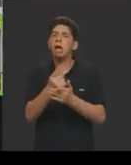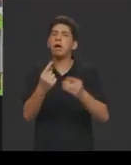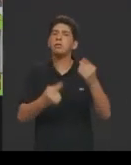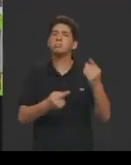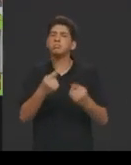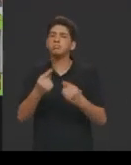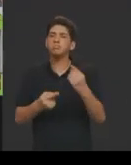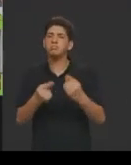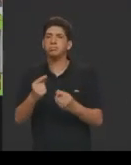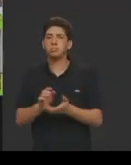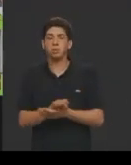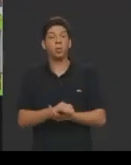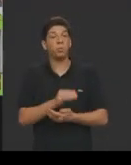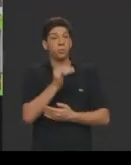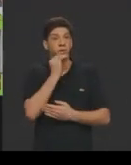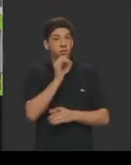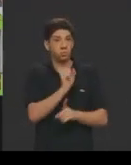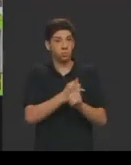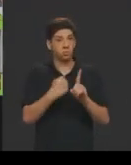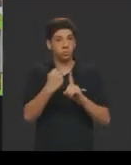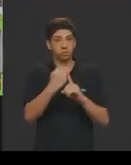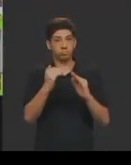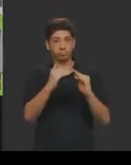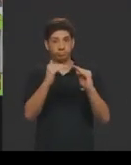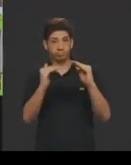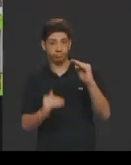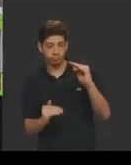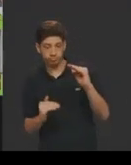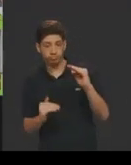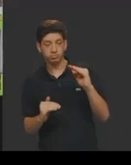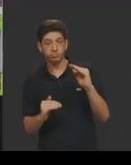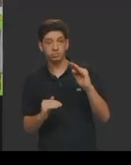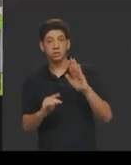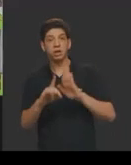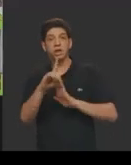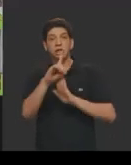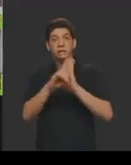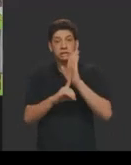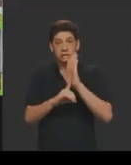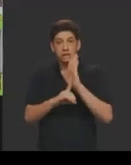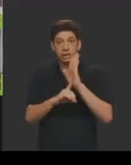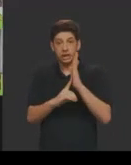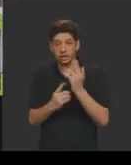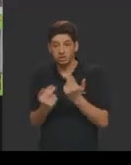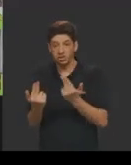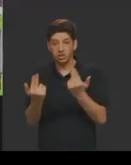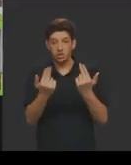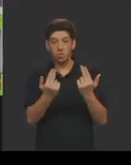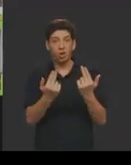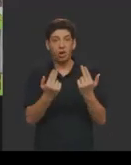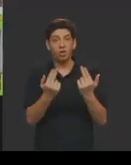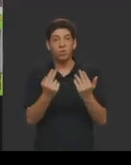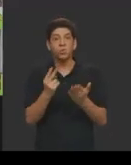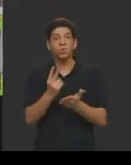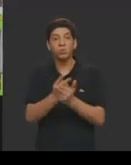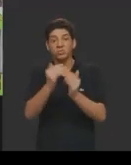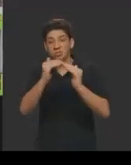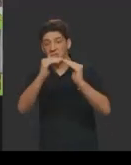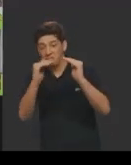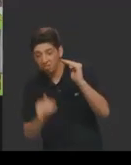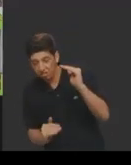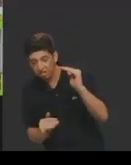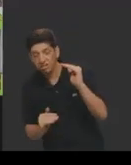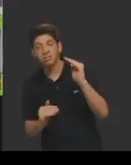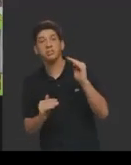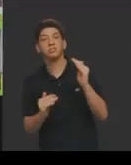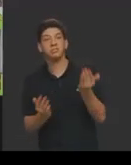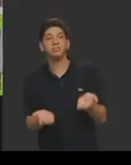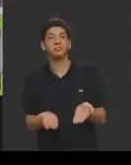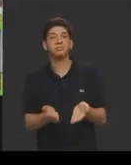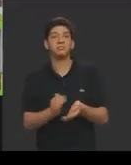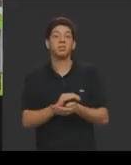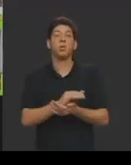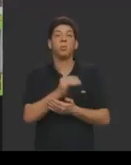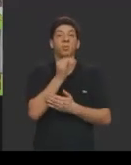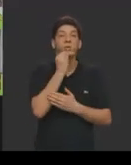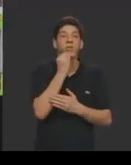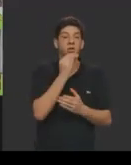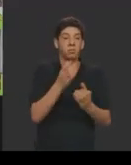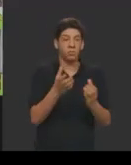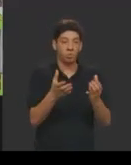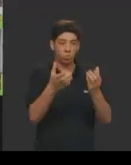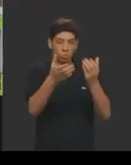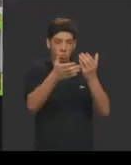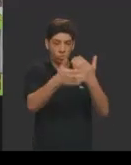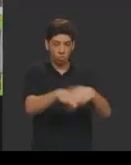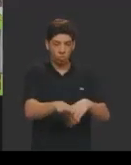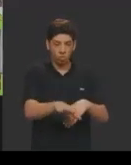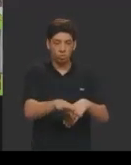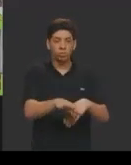uma sociedade desigual, direitos iguais só perpetuam as desigualdades. O que a gente está querendo dizer? Que processos, igual concurso, uma